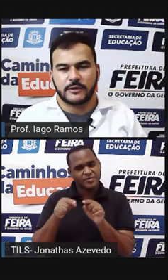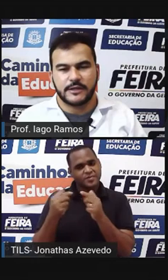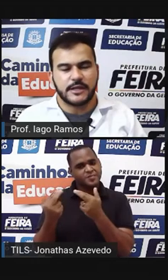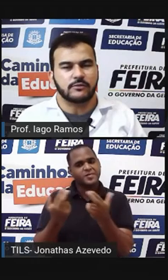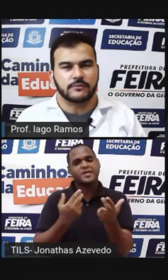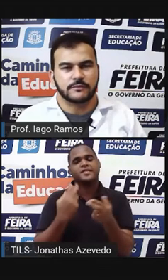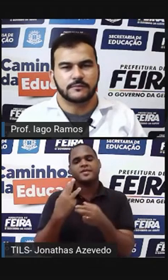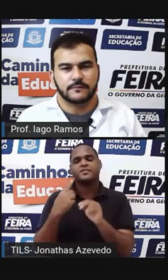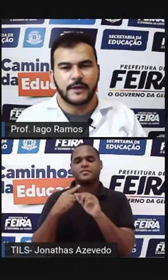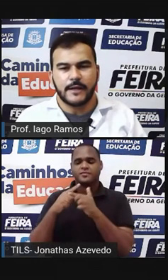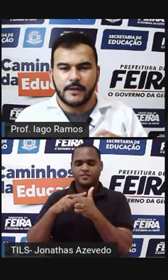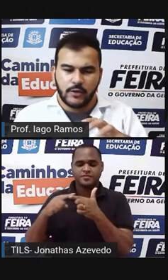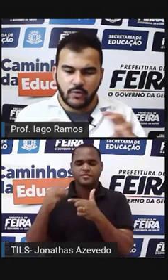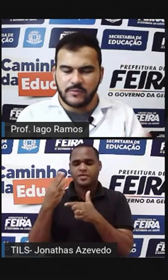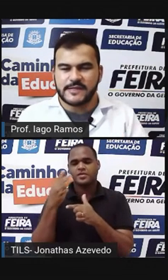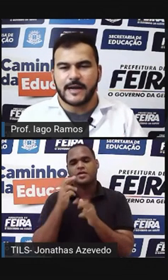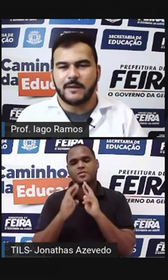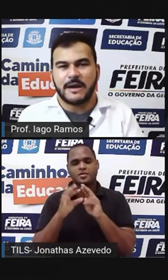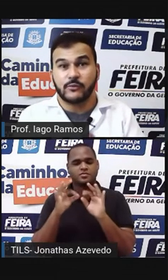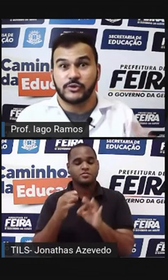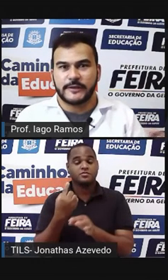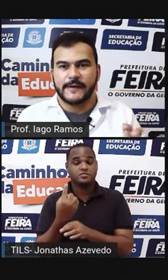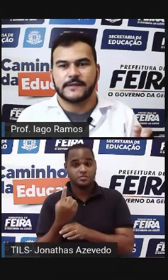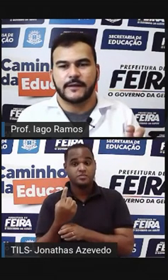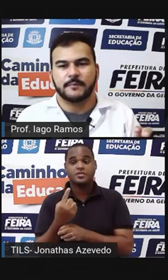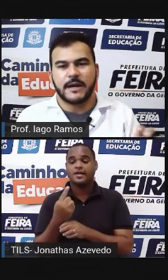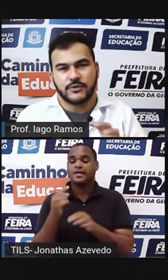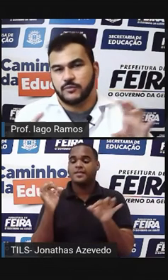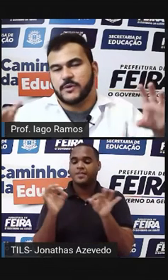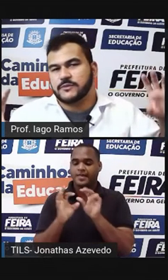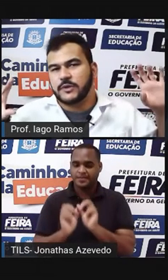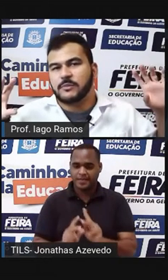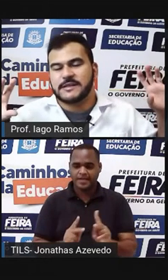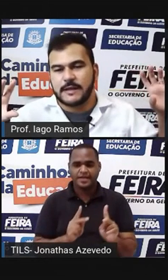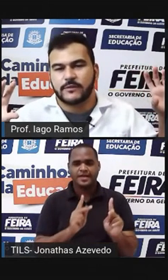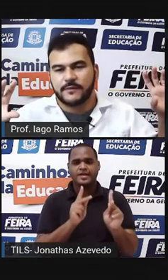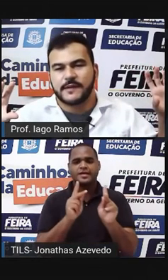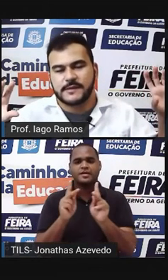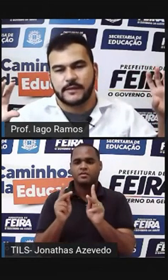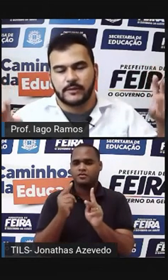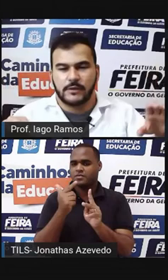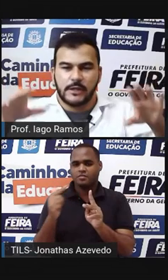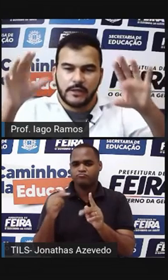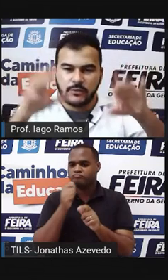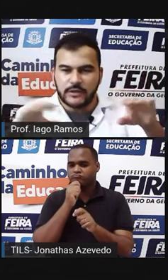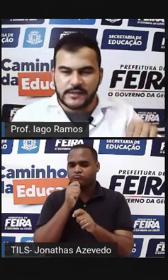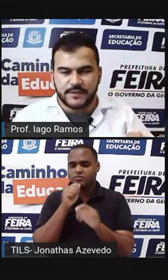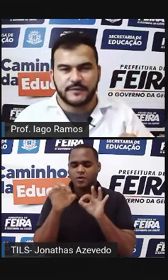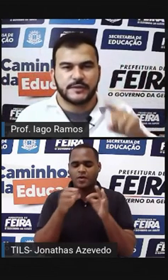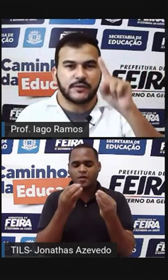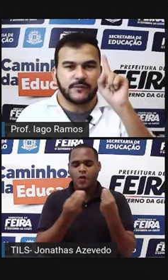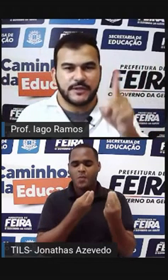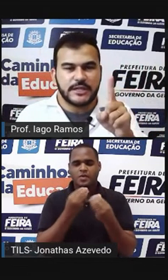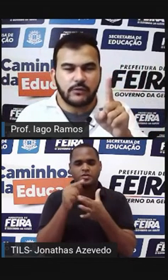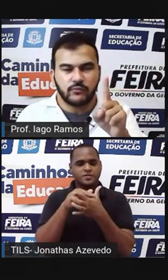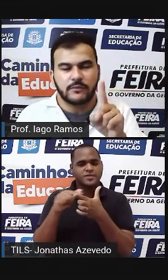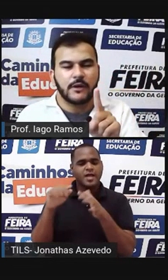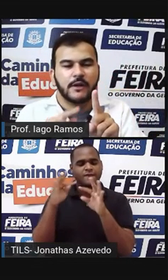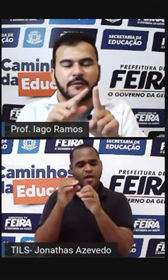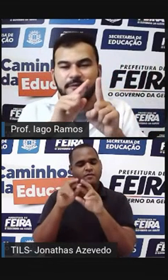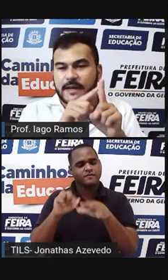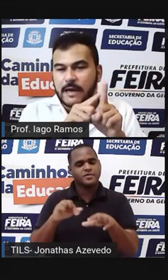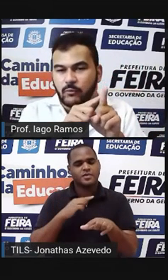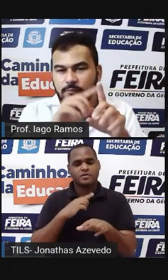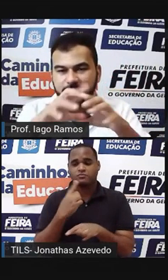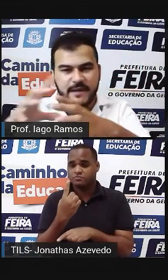dividido por 3 dá 1 Né? Como se acabaram os 3 ali embaixo Eu não tenho mais nada o que fazer Então todas as divisões que eu fiz dá 1